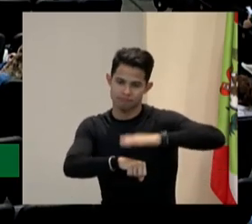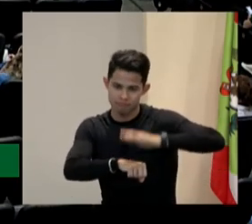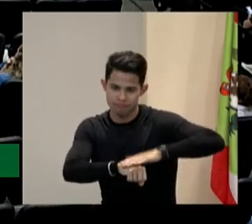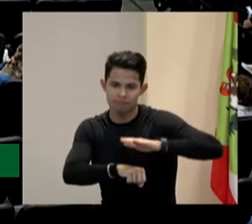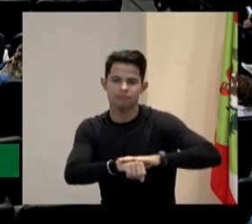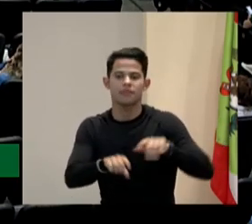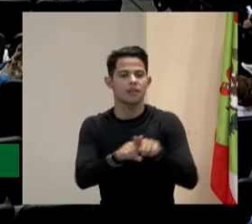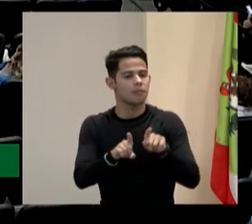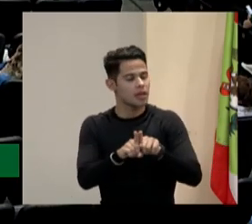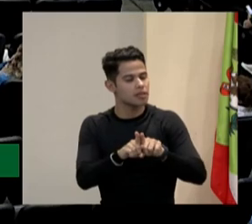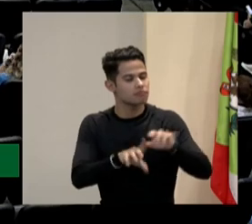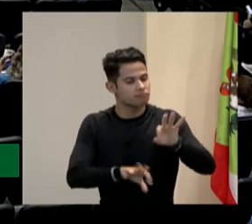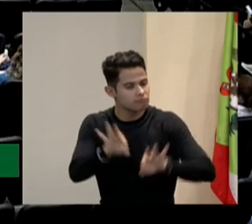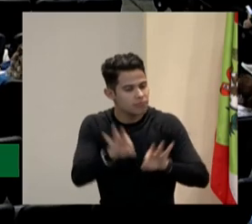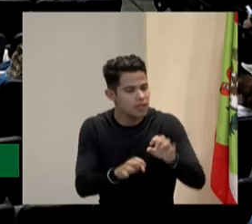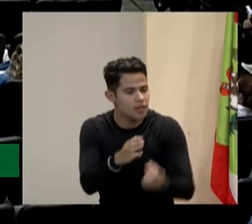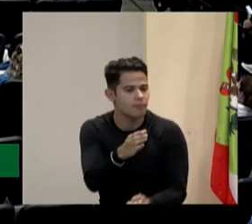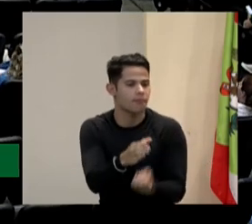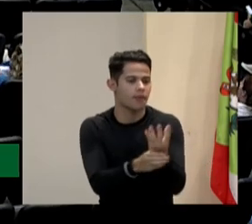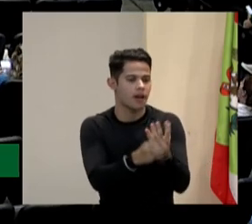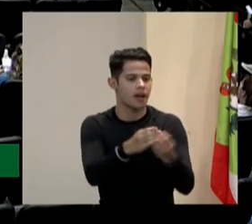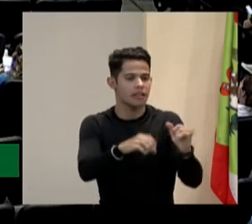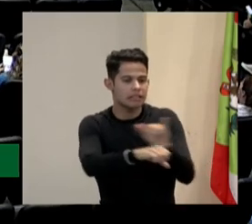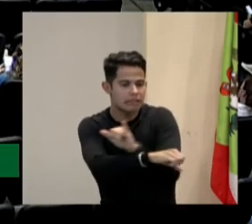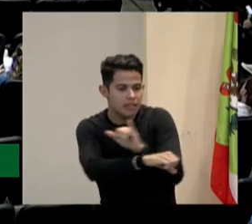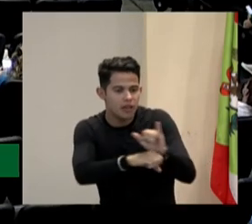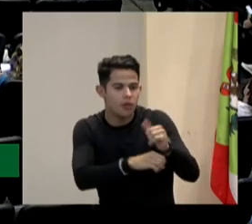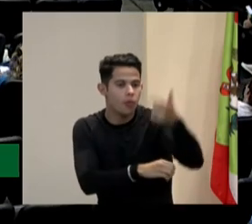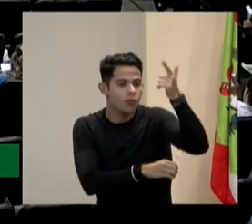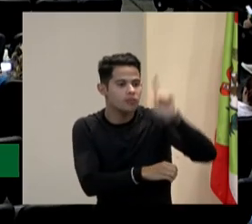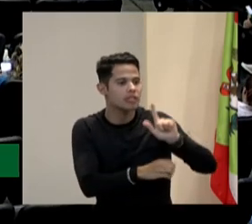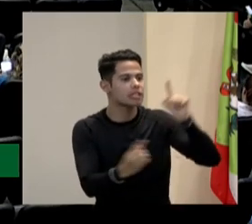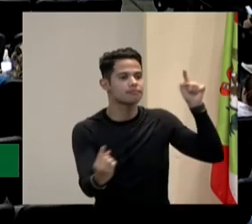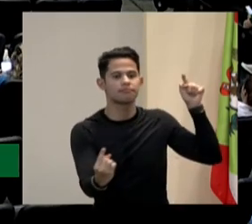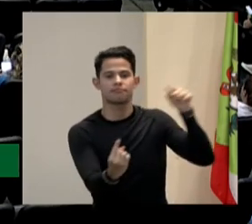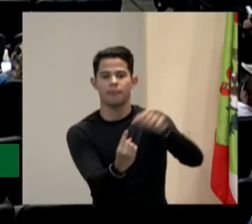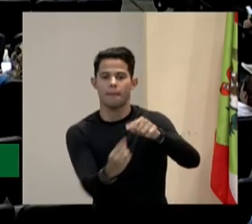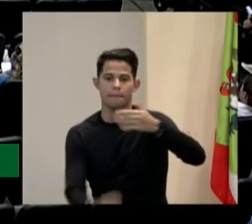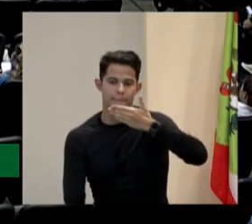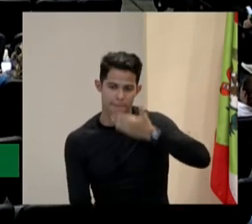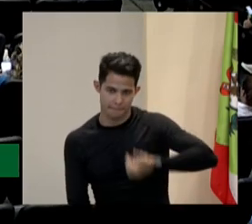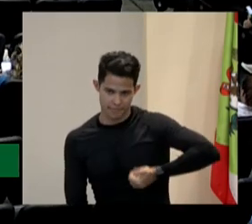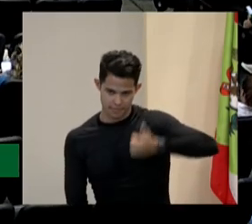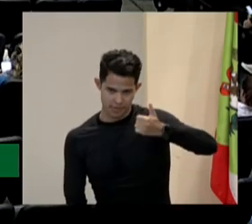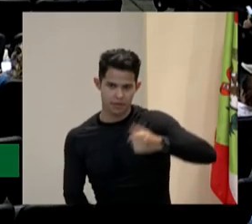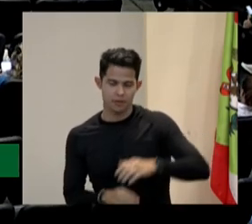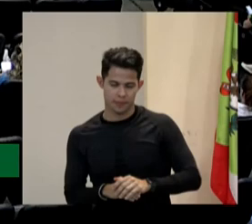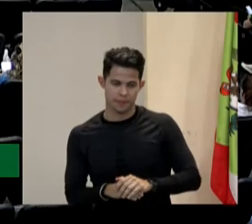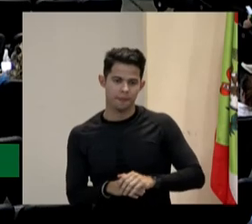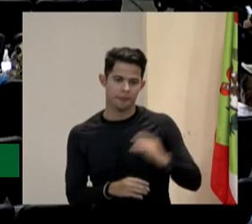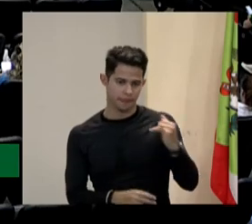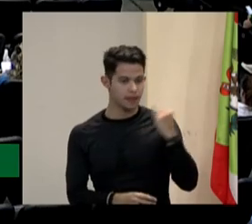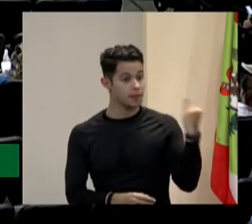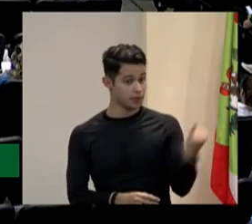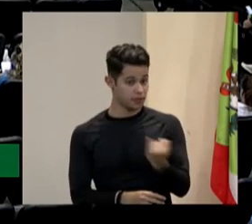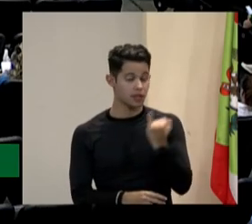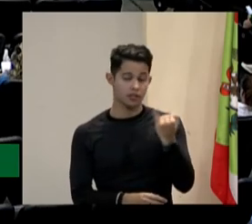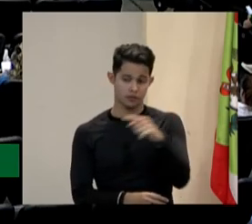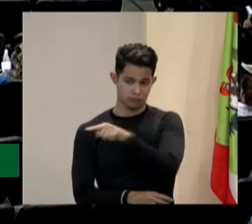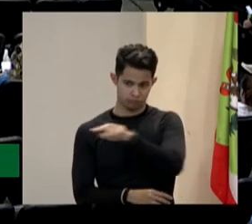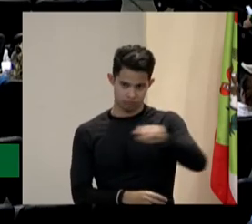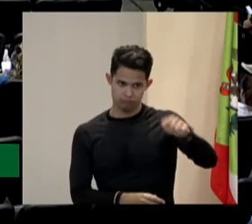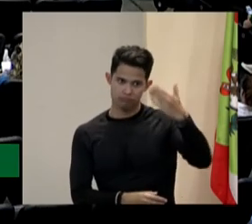desenvolvendo ferramentas para que a gente possa chegar num lugar melhor. E é importante a gente entender isso.